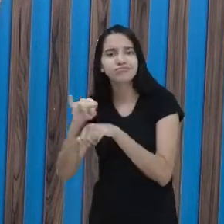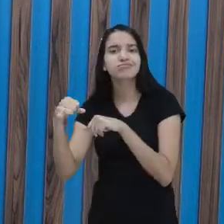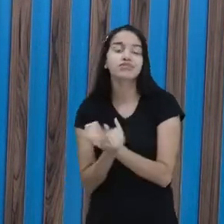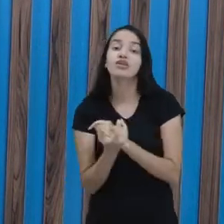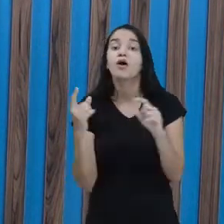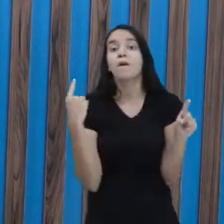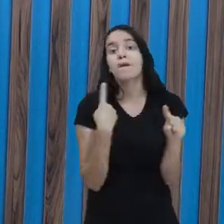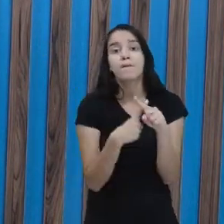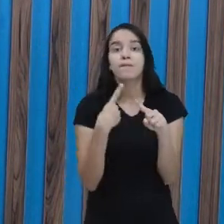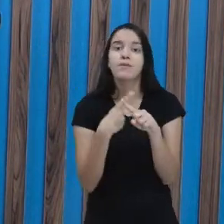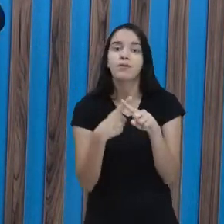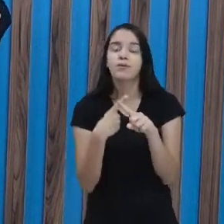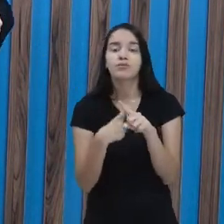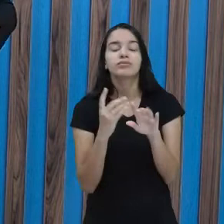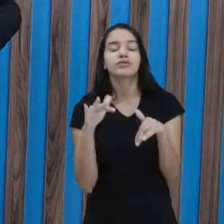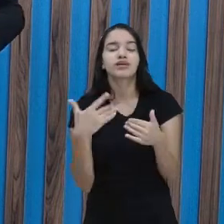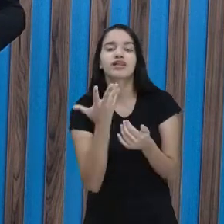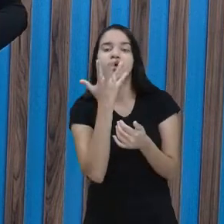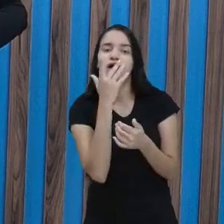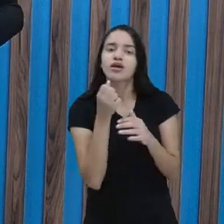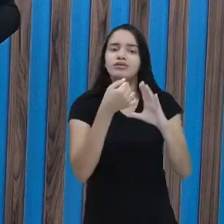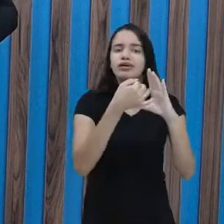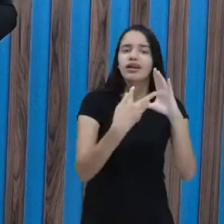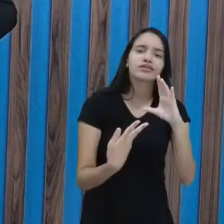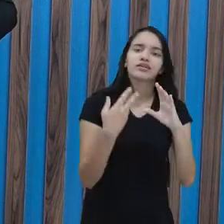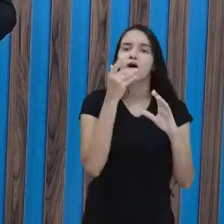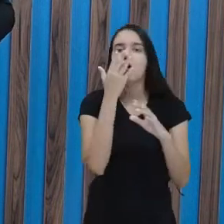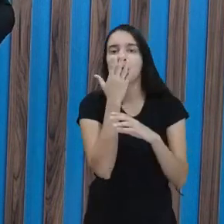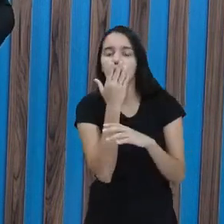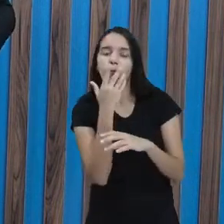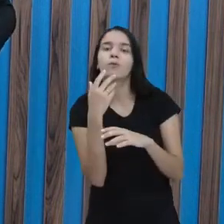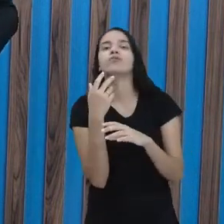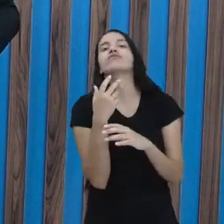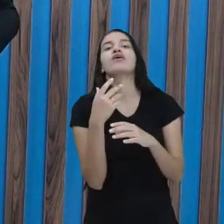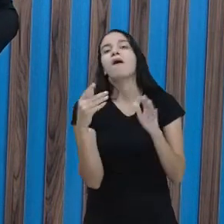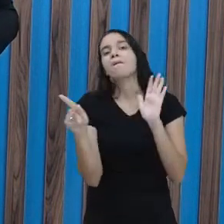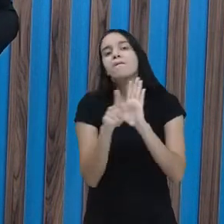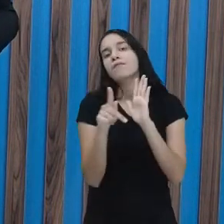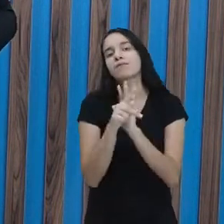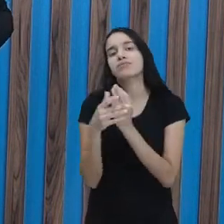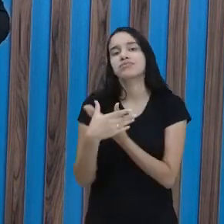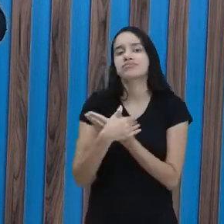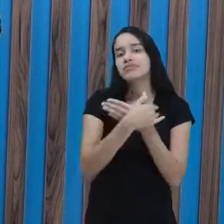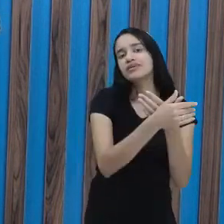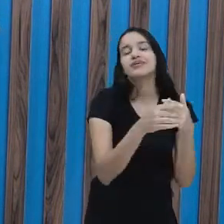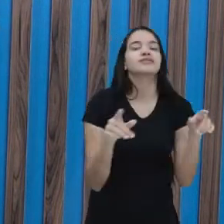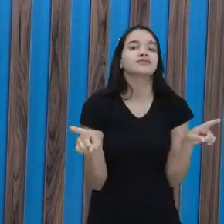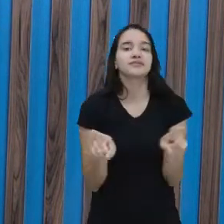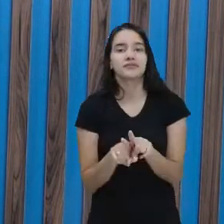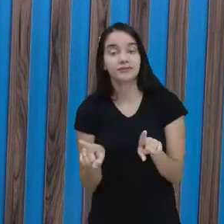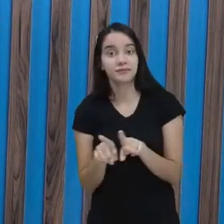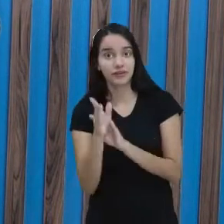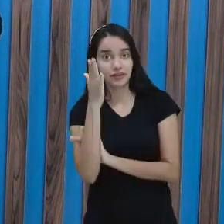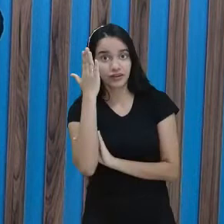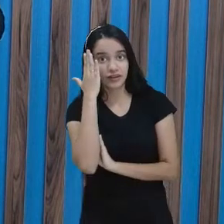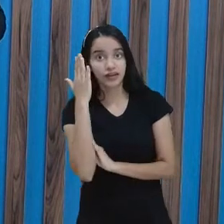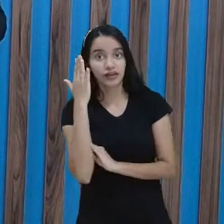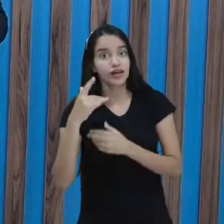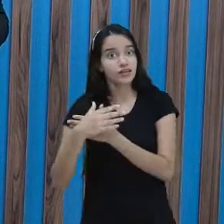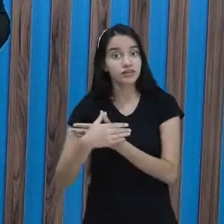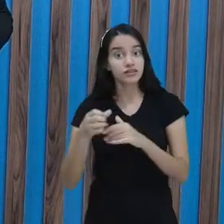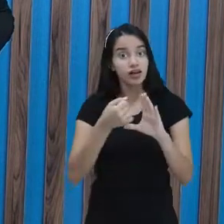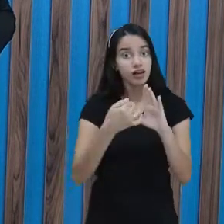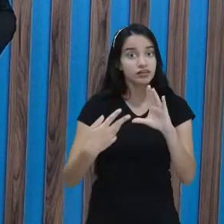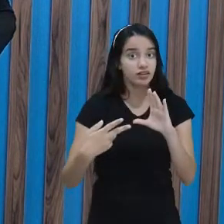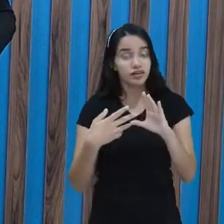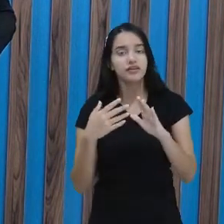Porque fala sobre as cores das borboletas. Fala também sobre as características. Entendeu? Fala